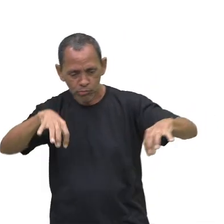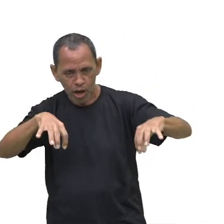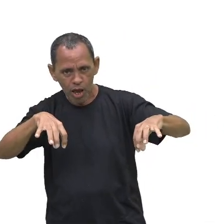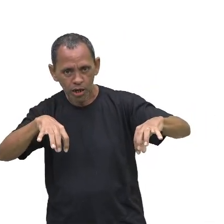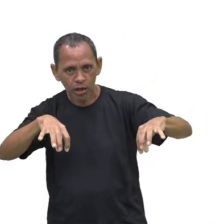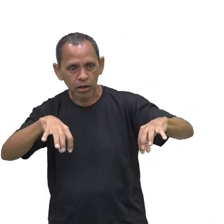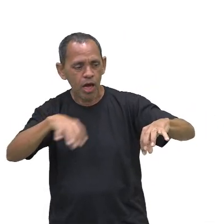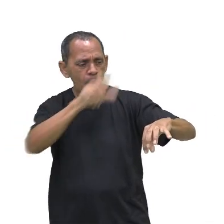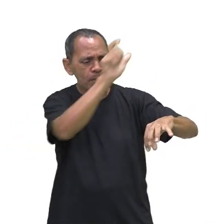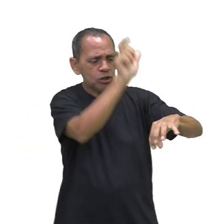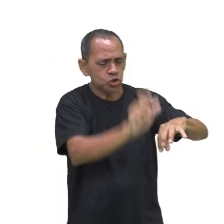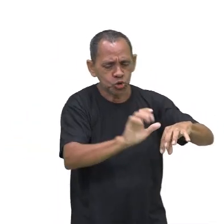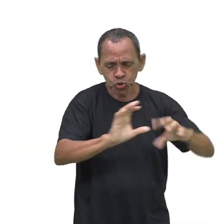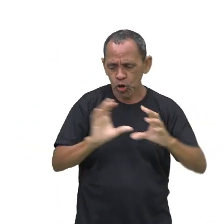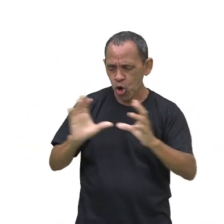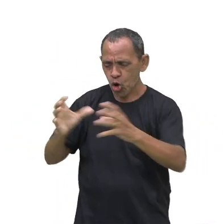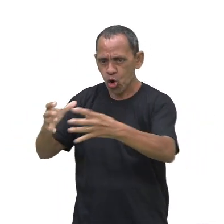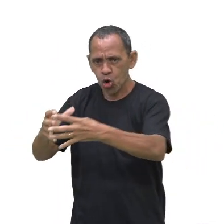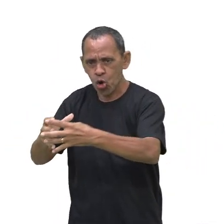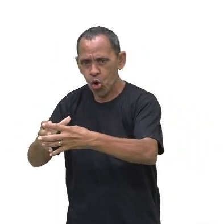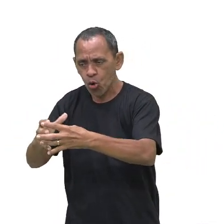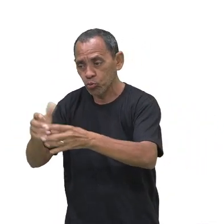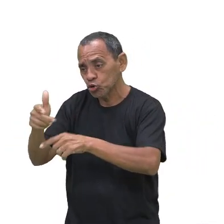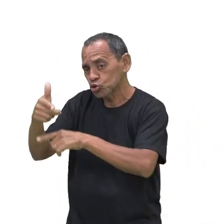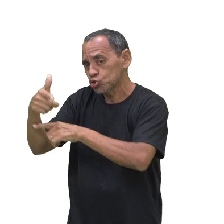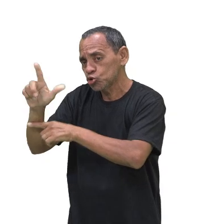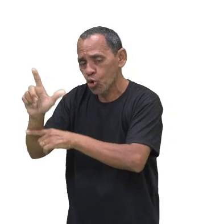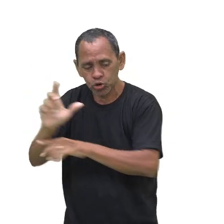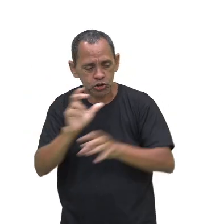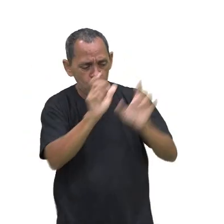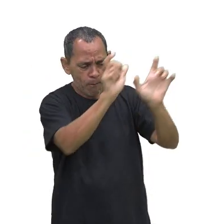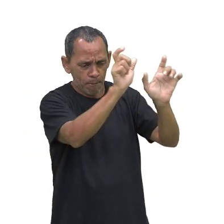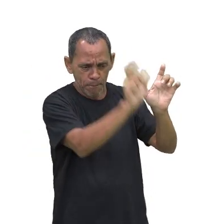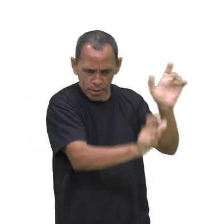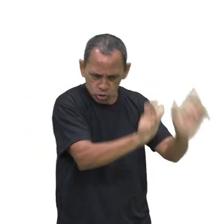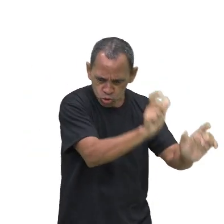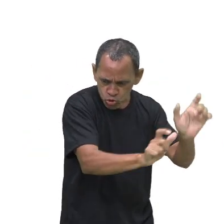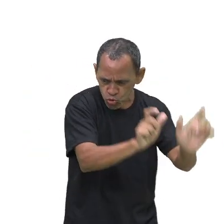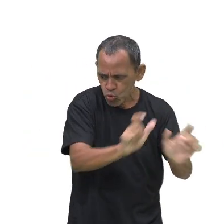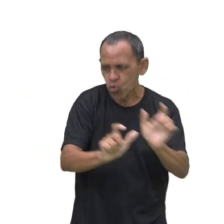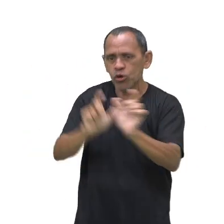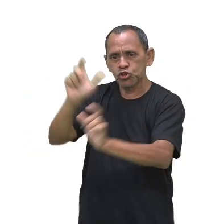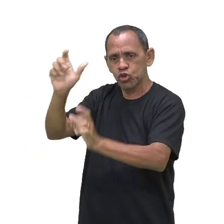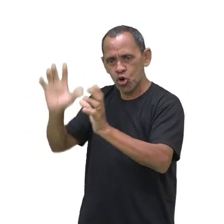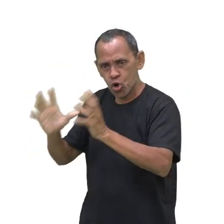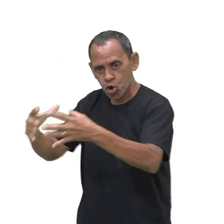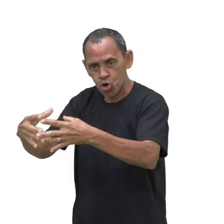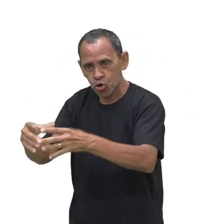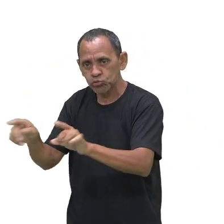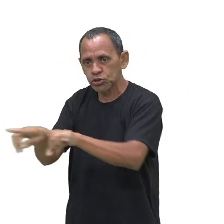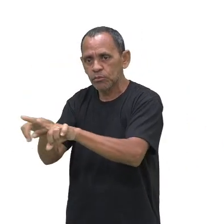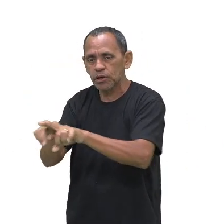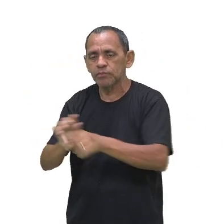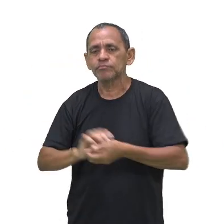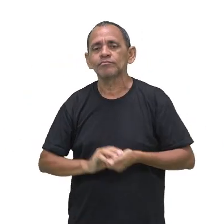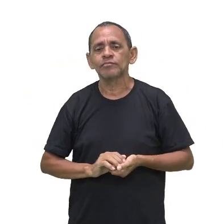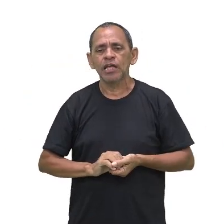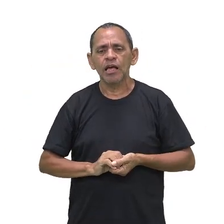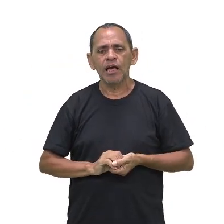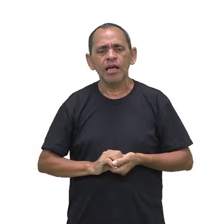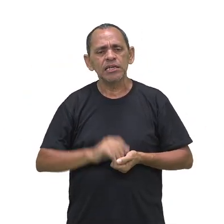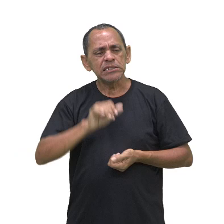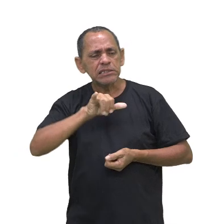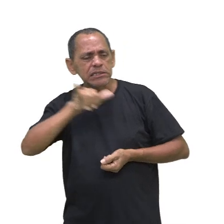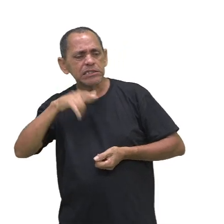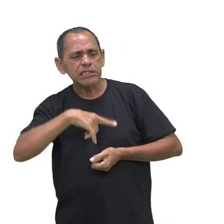de outras pessoas ou grupos. Quando nós vemos alguém, ah, eu gosto